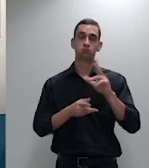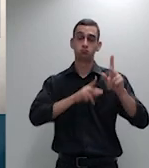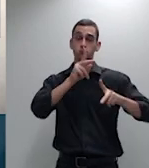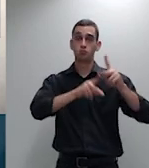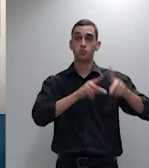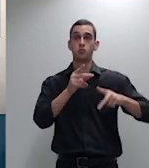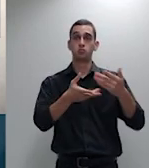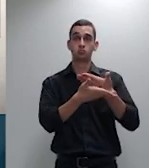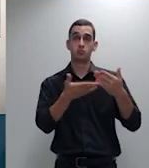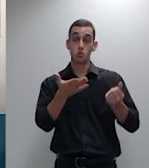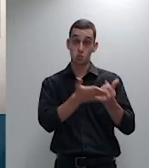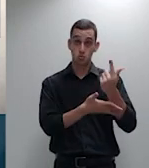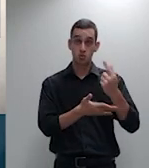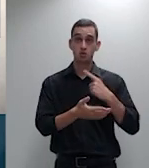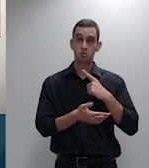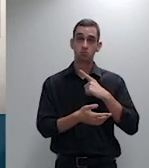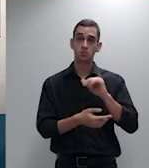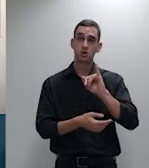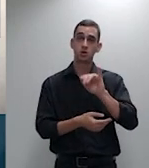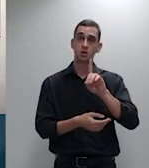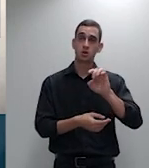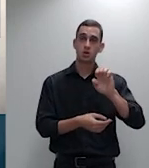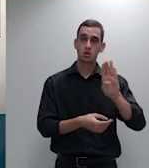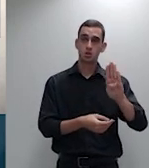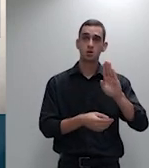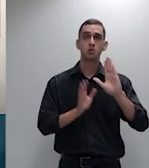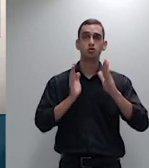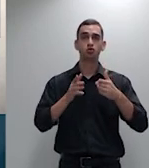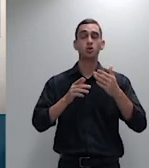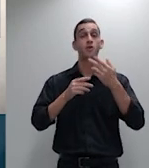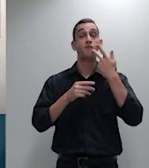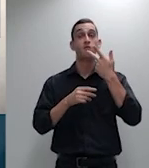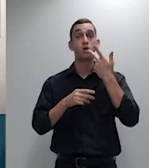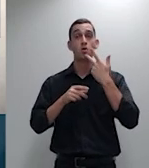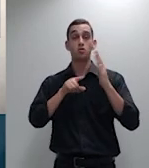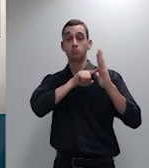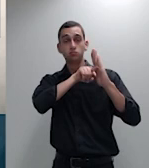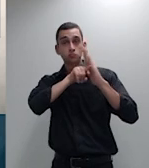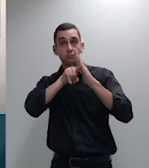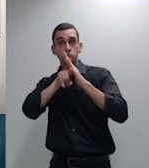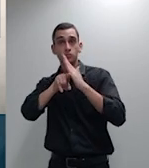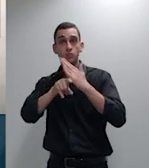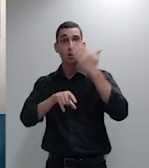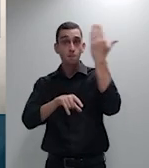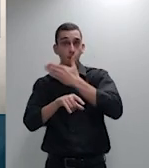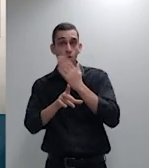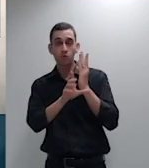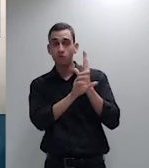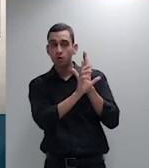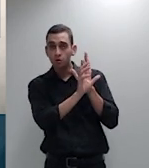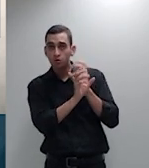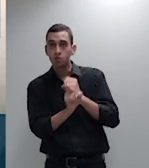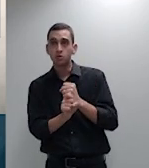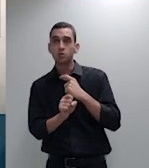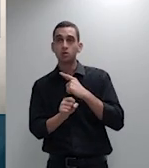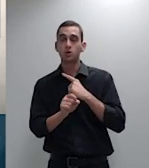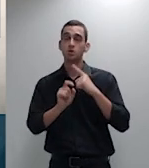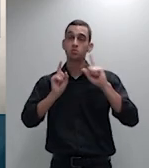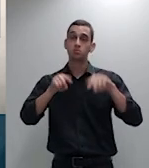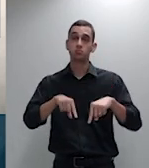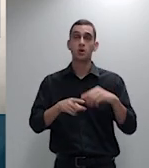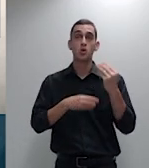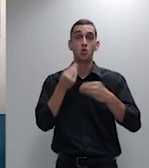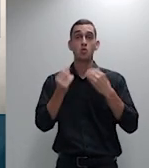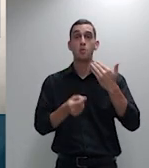prova pericial deveria ser entendida como uma faculdade do juiz pois sendo obrigatória